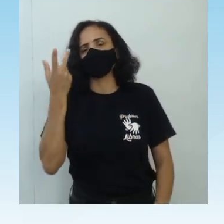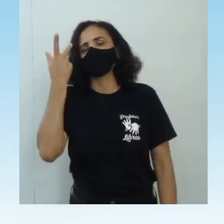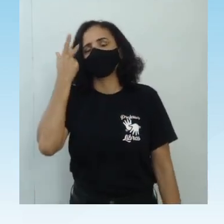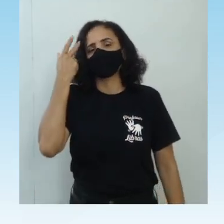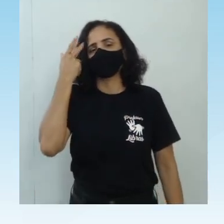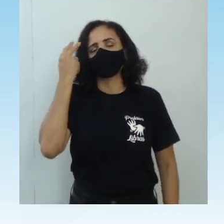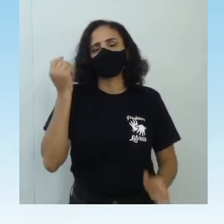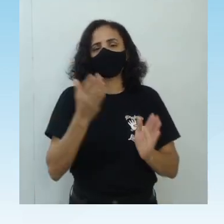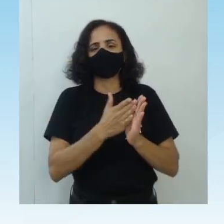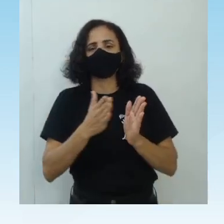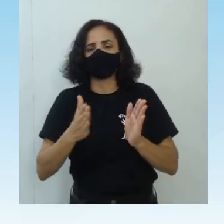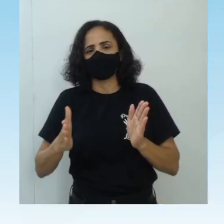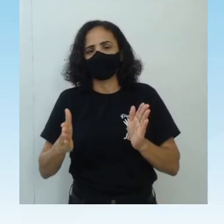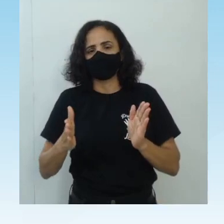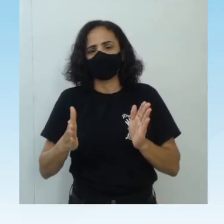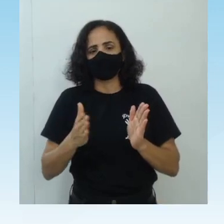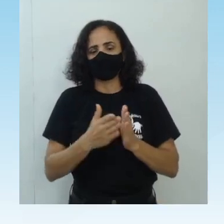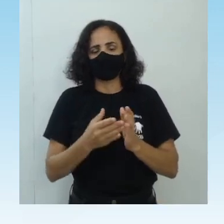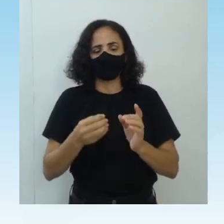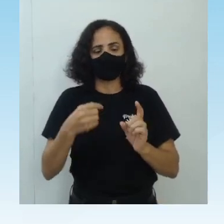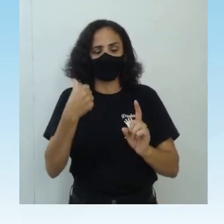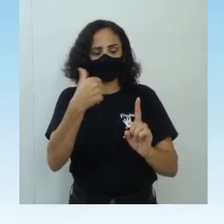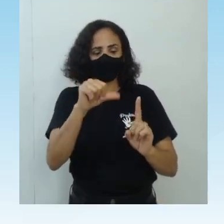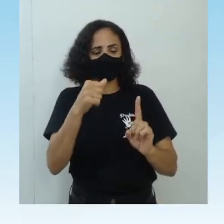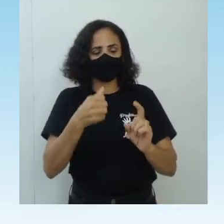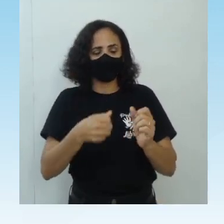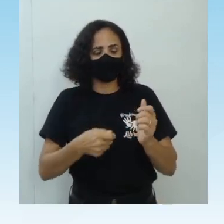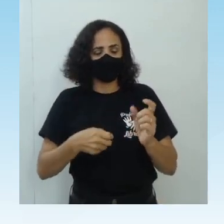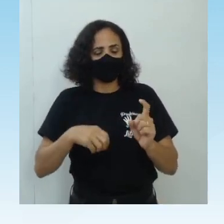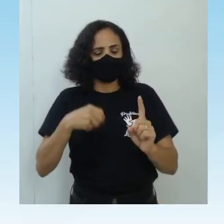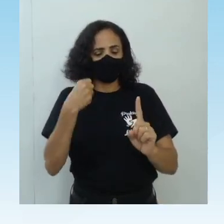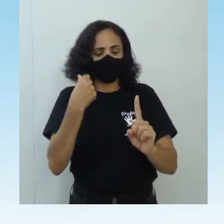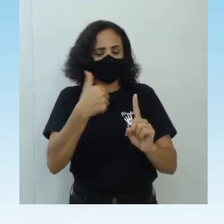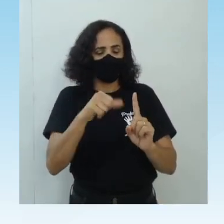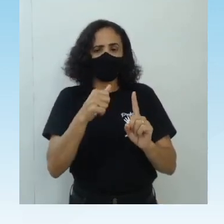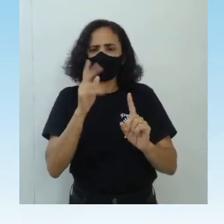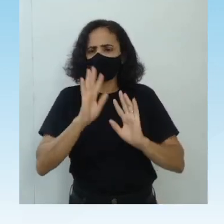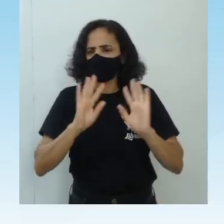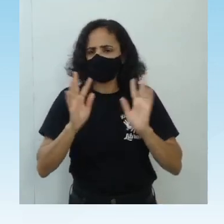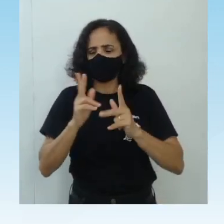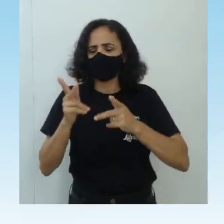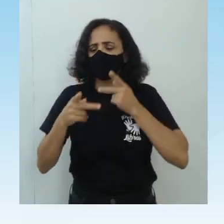as mães, quando vão bater nos seus filhos, elas vão de forma silábica, né?